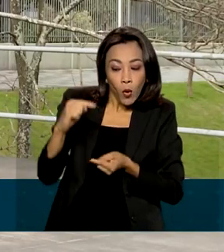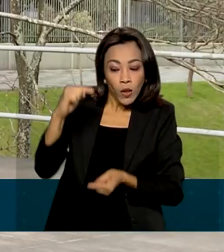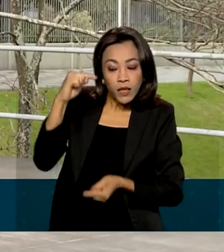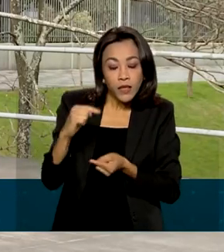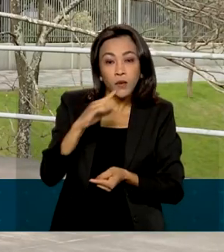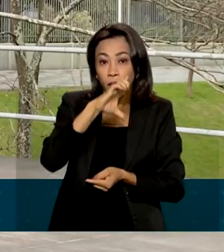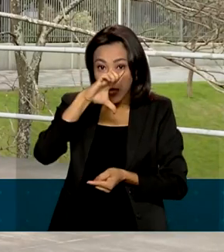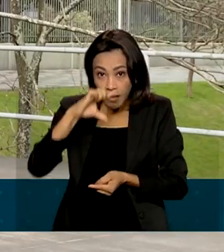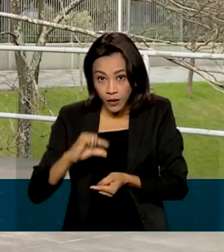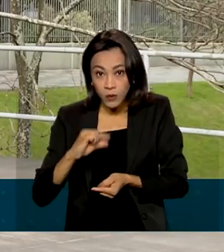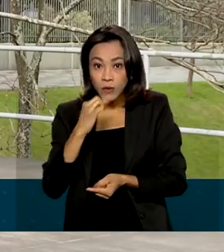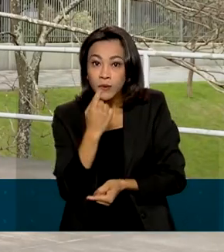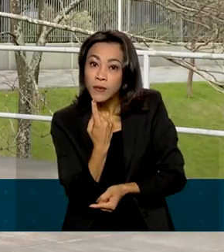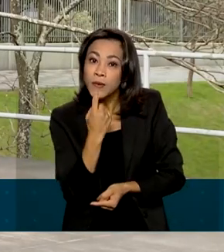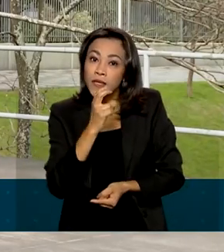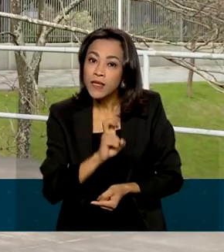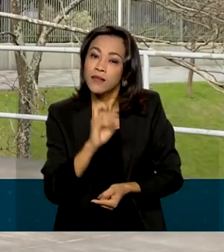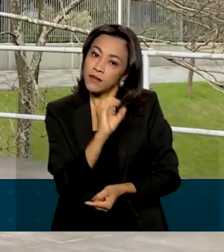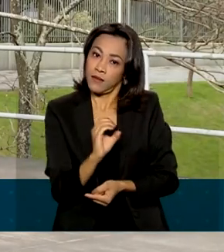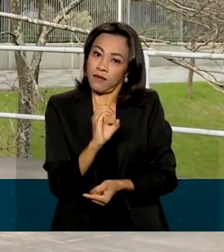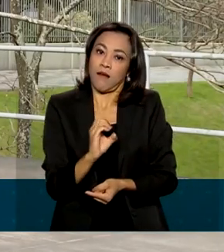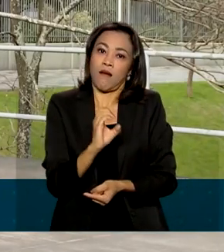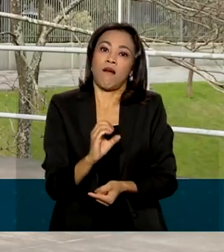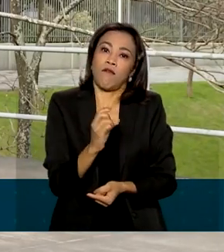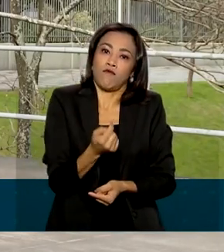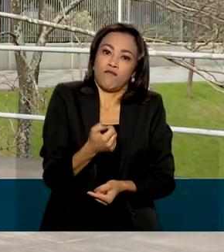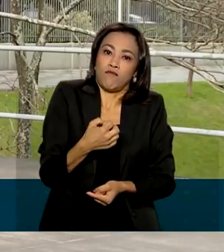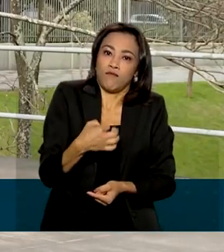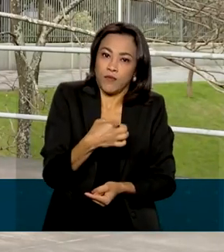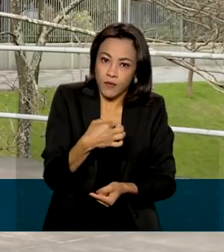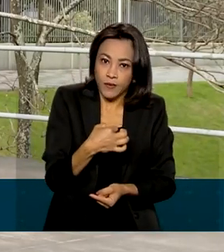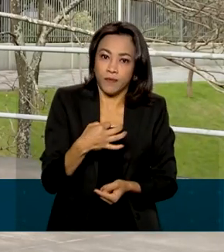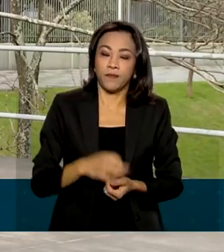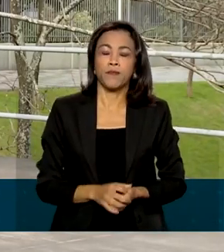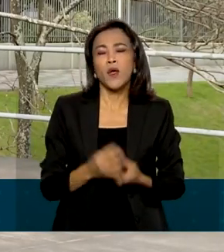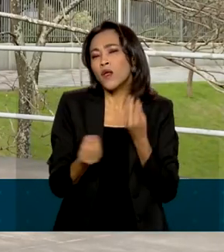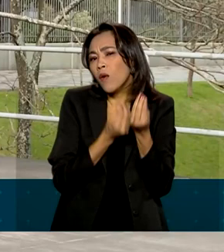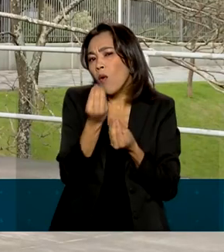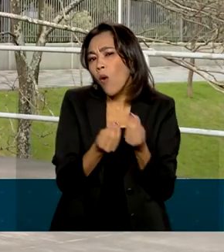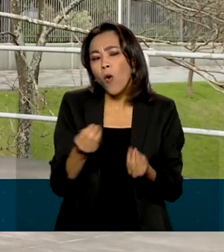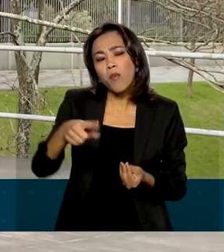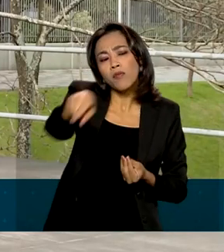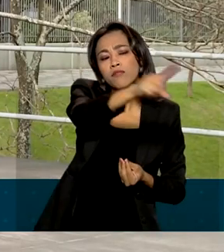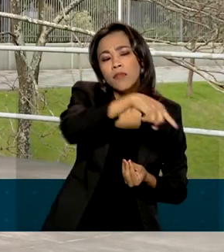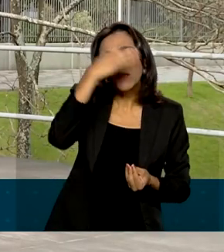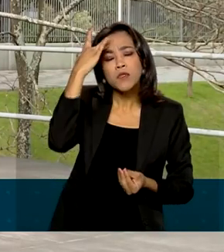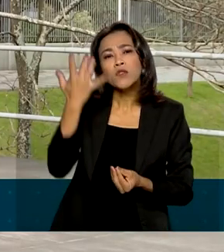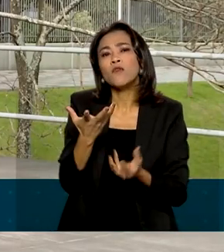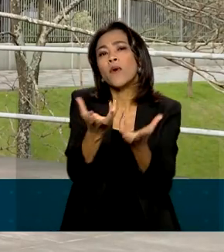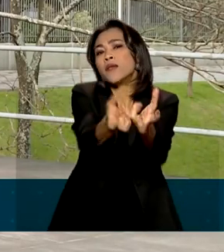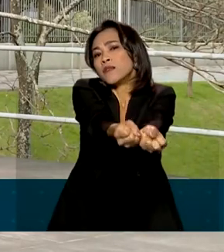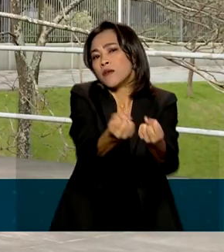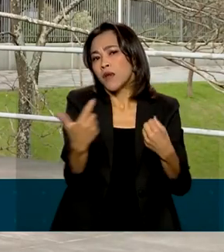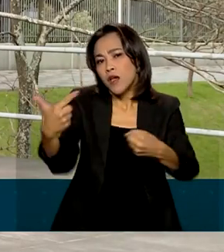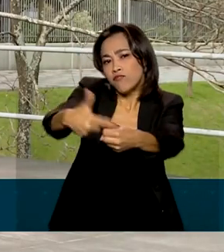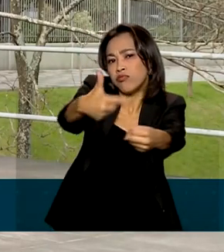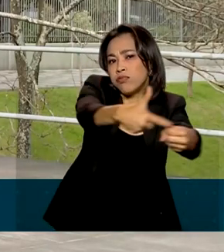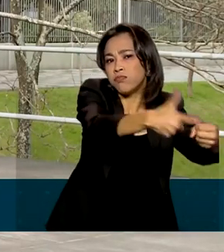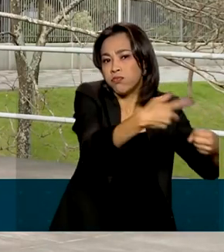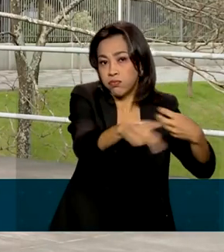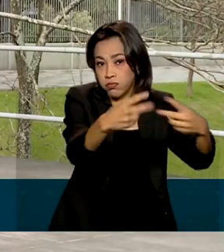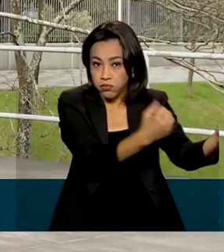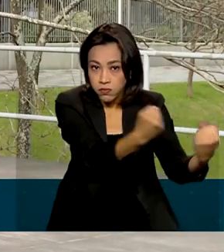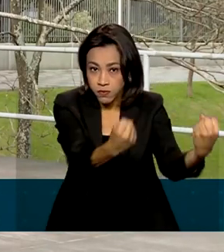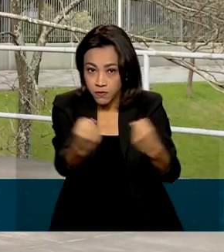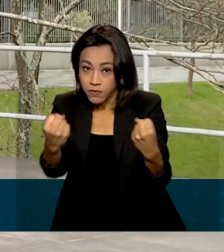por litro, como você falou. Agora, como essa redução chega aí ao bolso dos consumidores, vai depender de uma série de fatores.